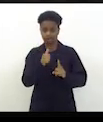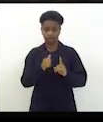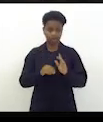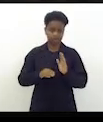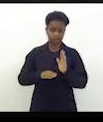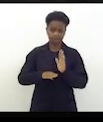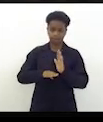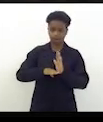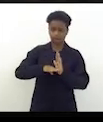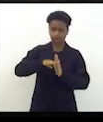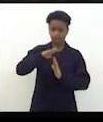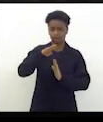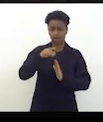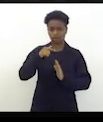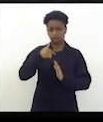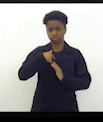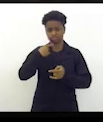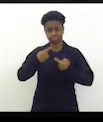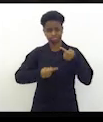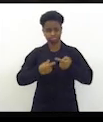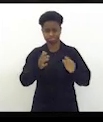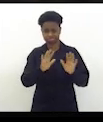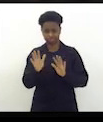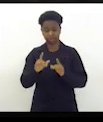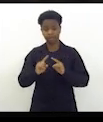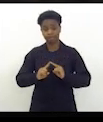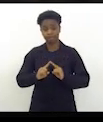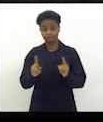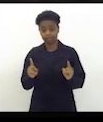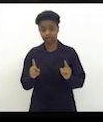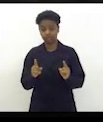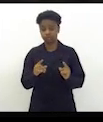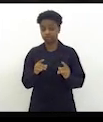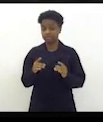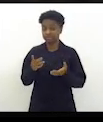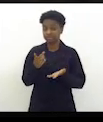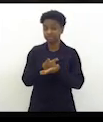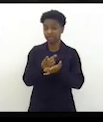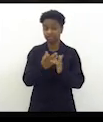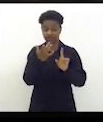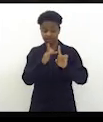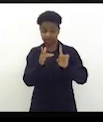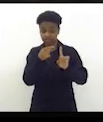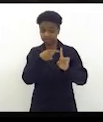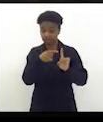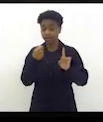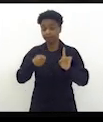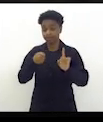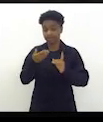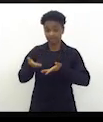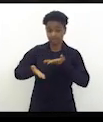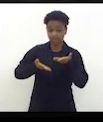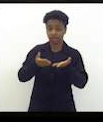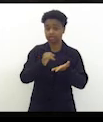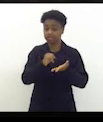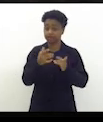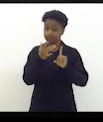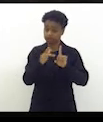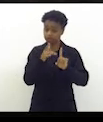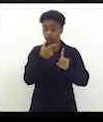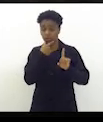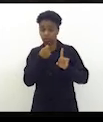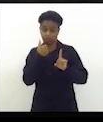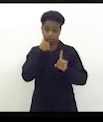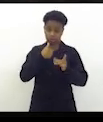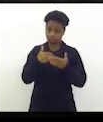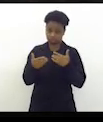segredo pra ninguém eu não tô aqui pra discutir isso mas toda vítima tem que ser tratada como vítima ela sendo homem ou ela sendo